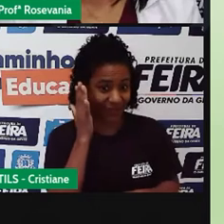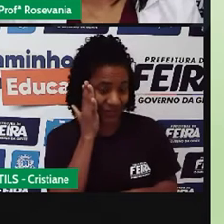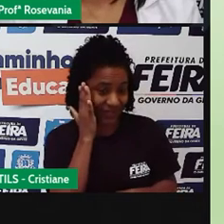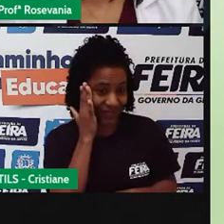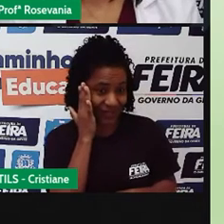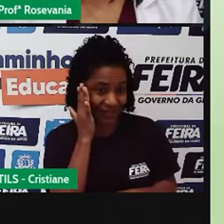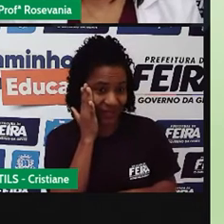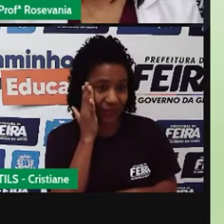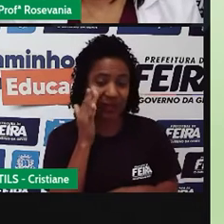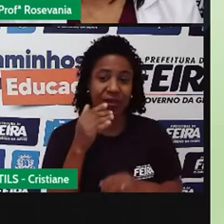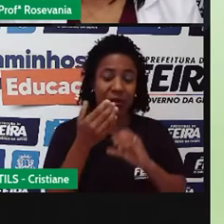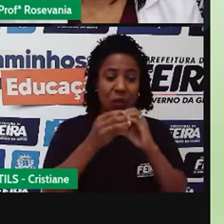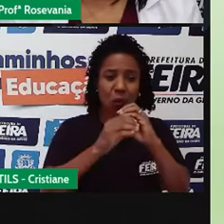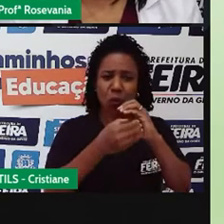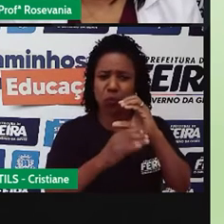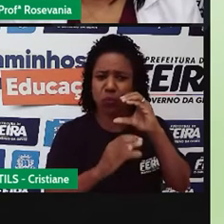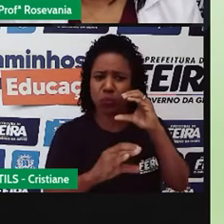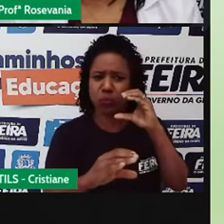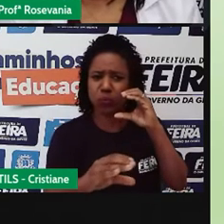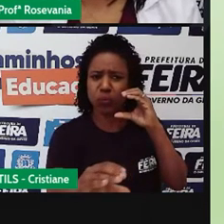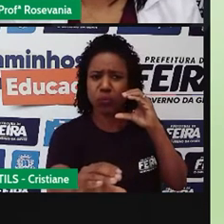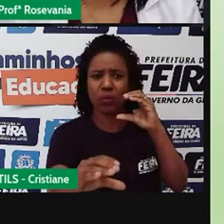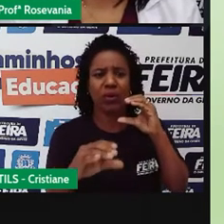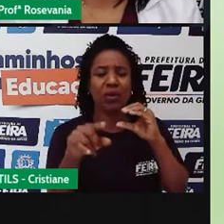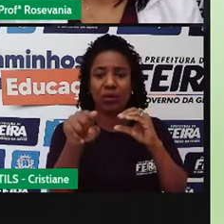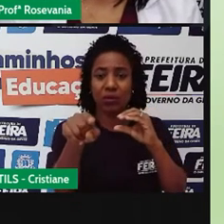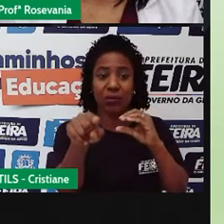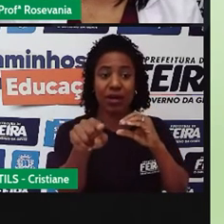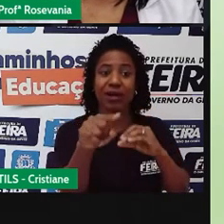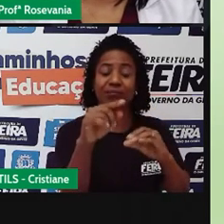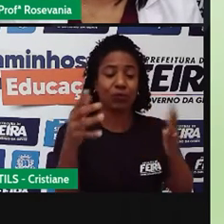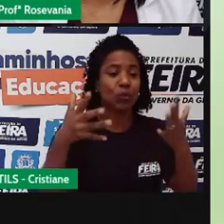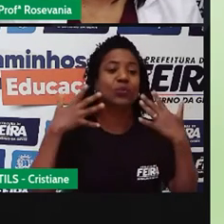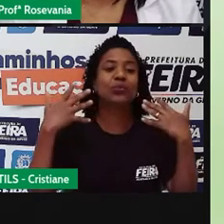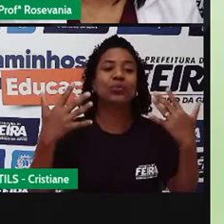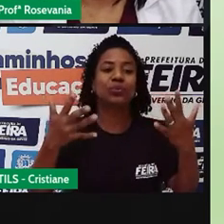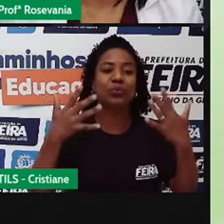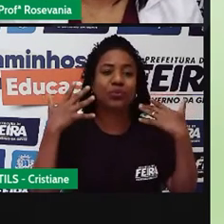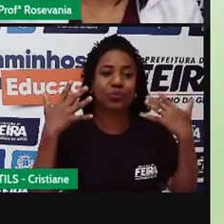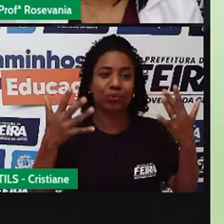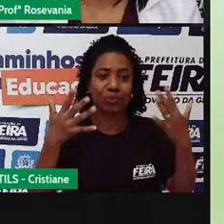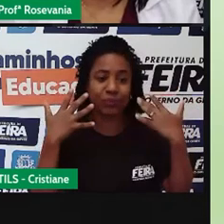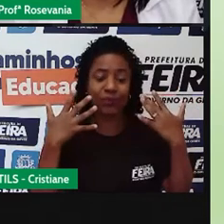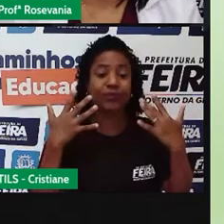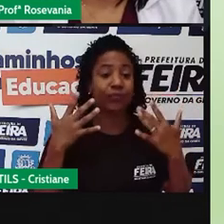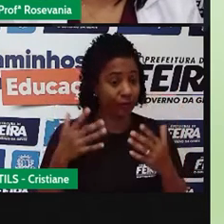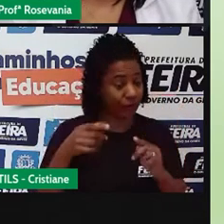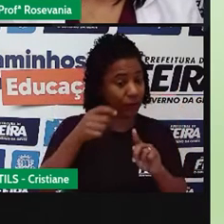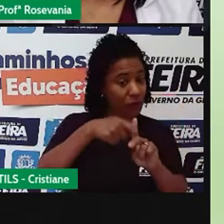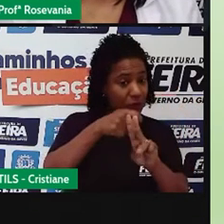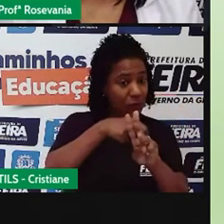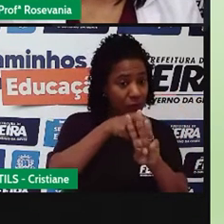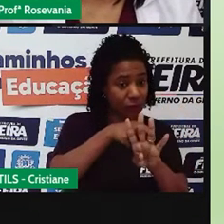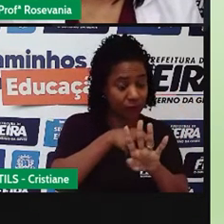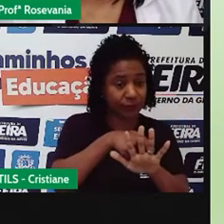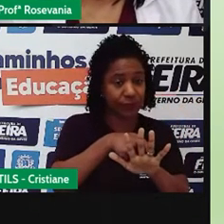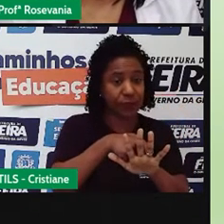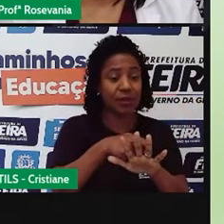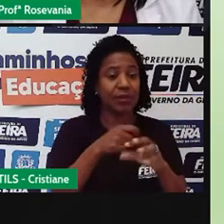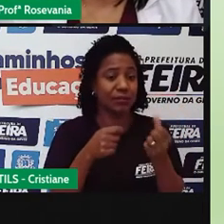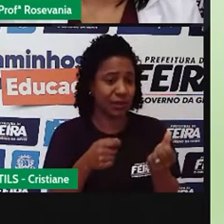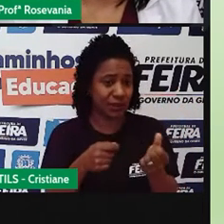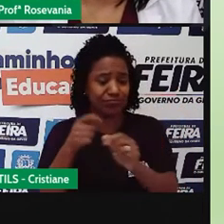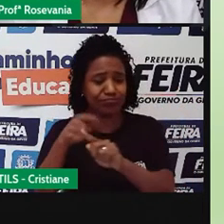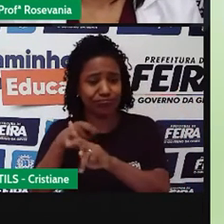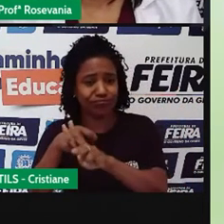né, o Cerrado, ele está dentro da área do clima tropical, então a gente tem duas estações, né, bem marcadas, que é o